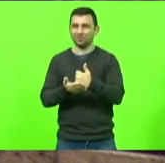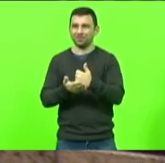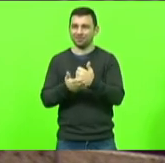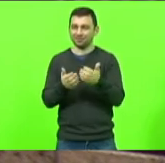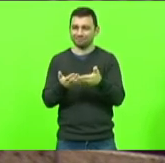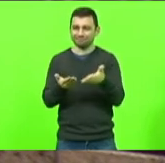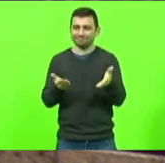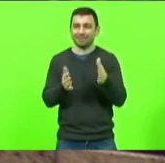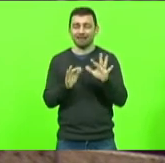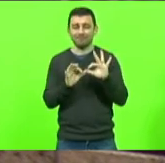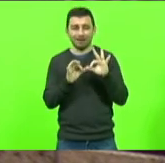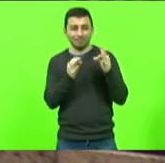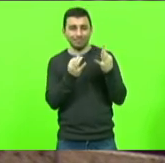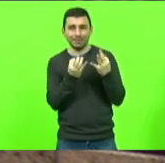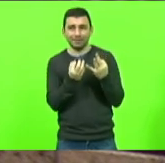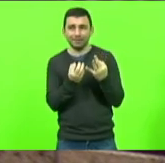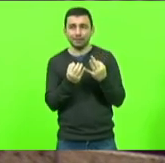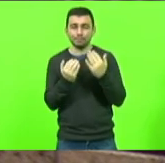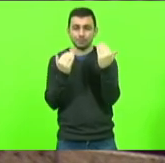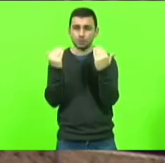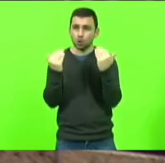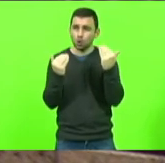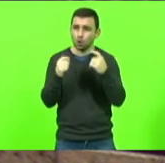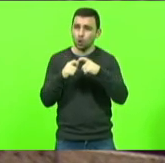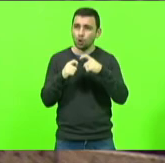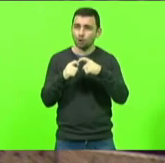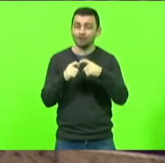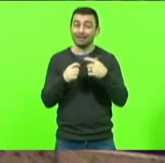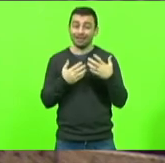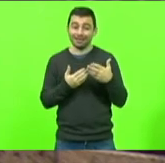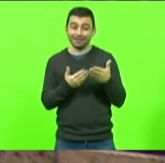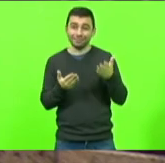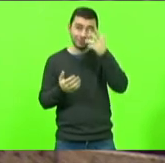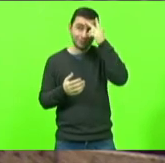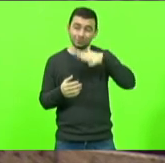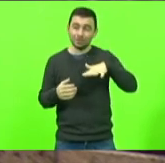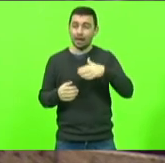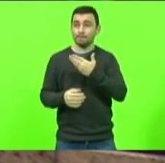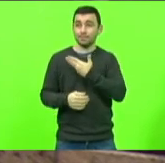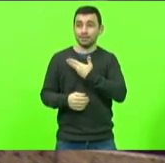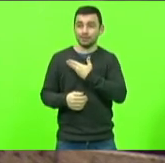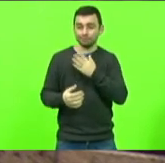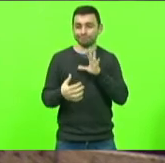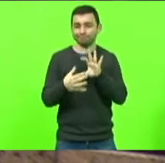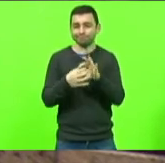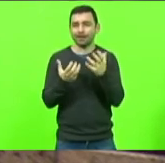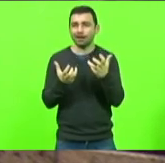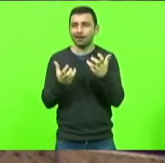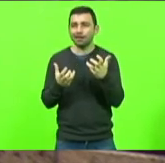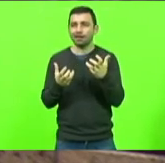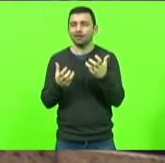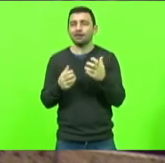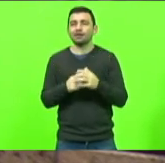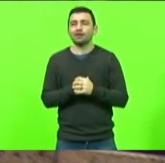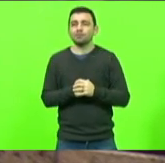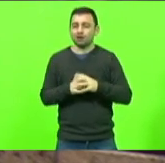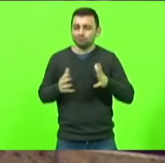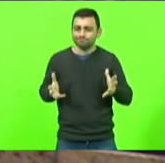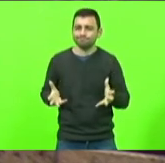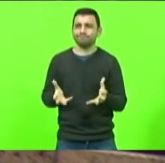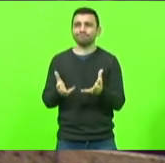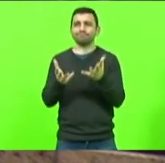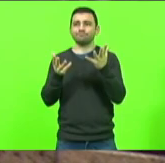família nos psicólogos que são nos amigos que podem dar essa força